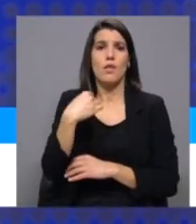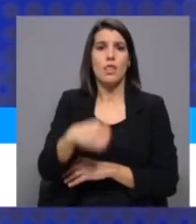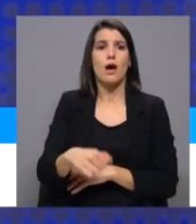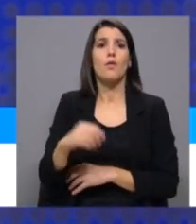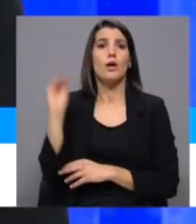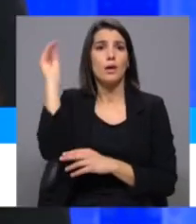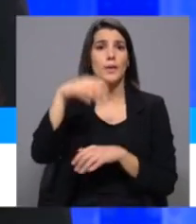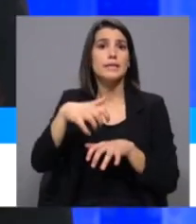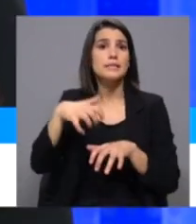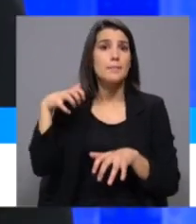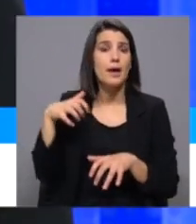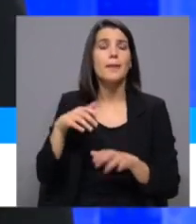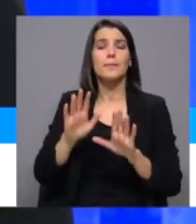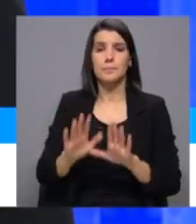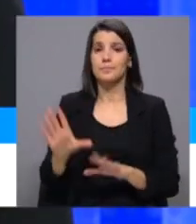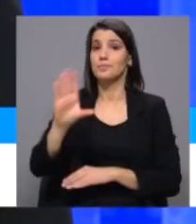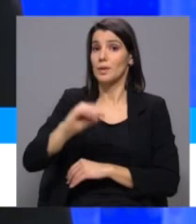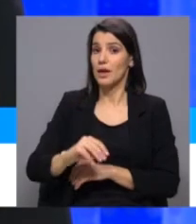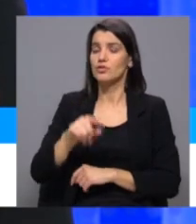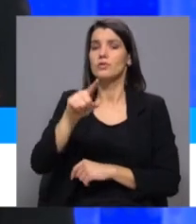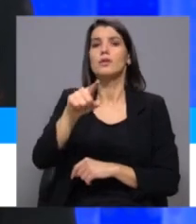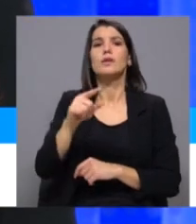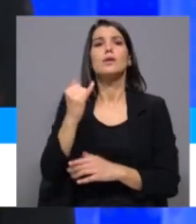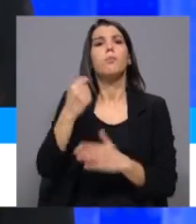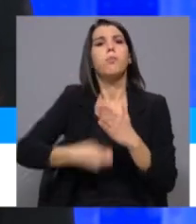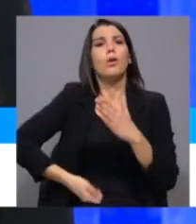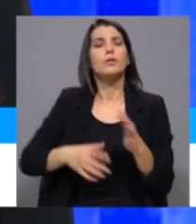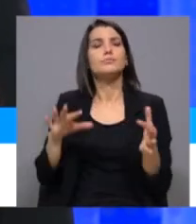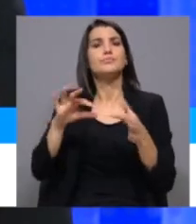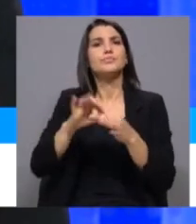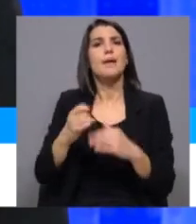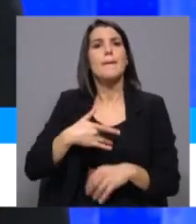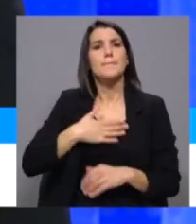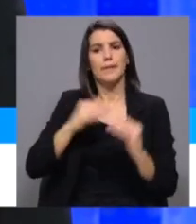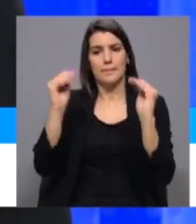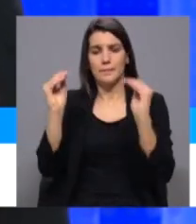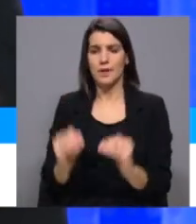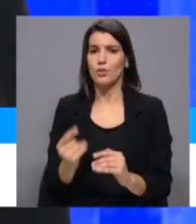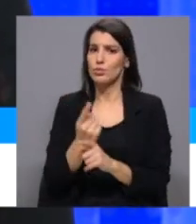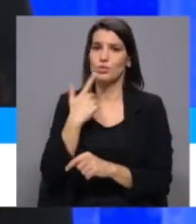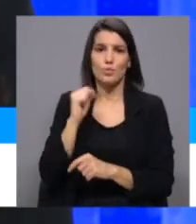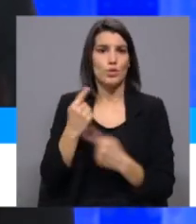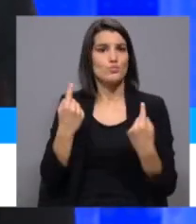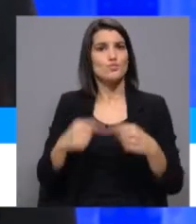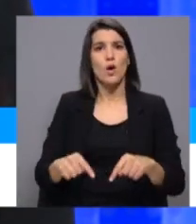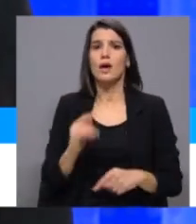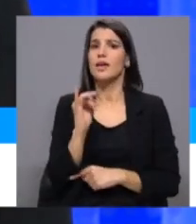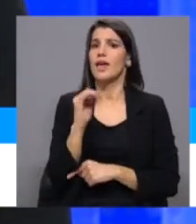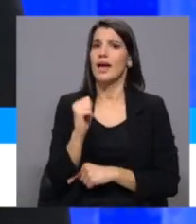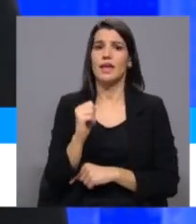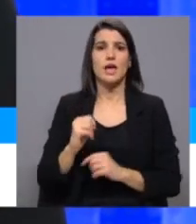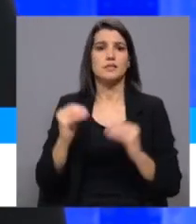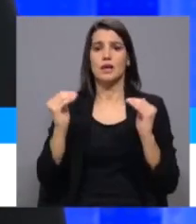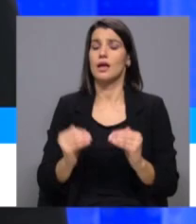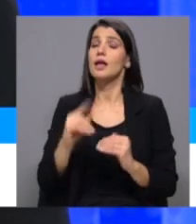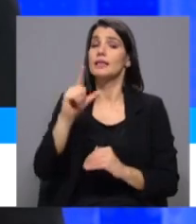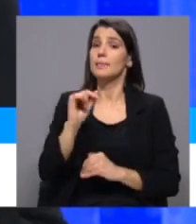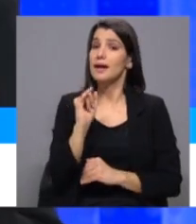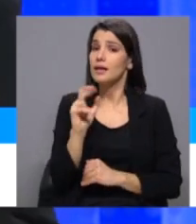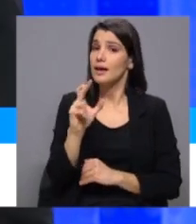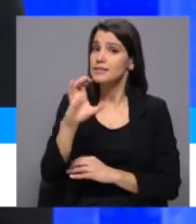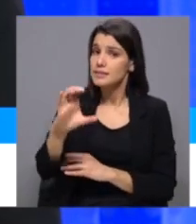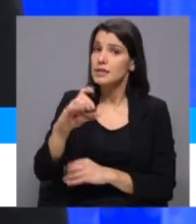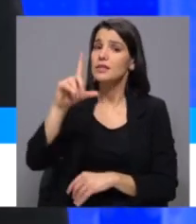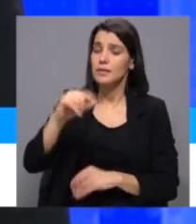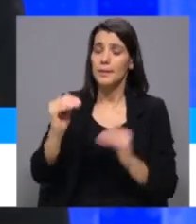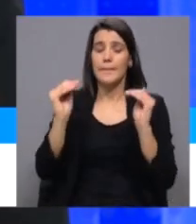República, mas descer também os impostos no que respeita às empresas, porque não podemos apenas descer os escalões do IRS, também temos que descer o IRC, e para